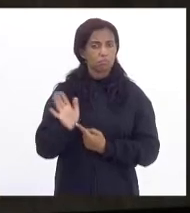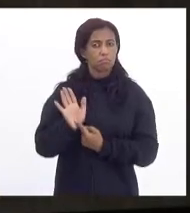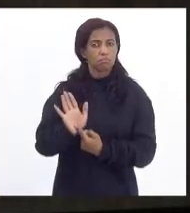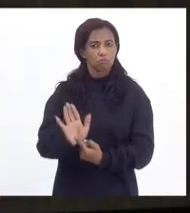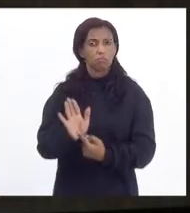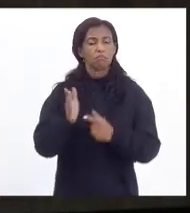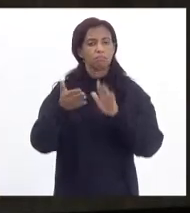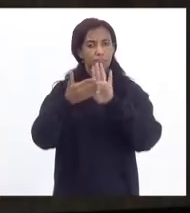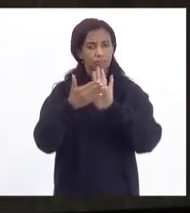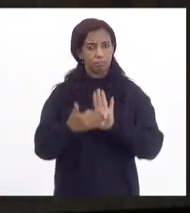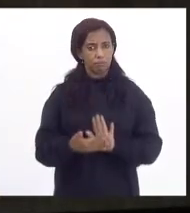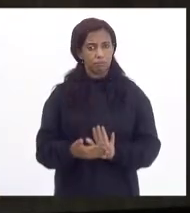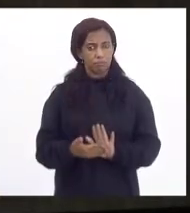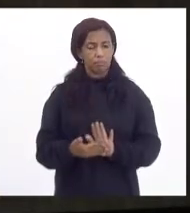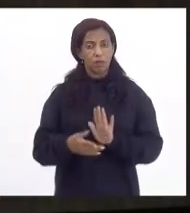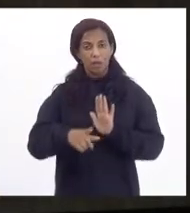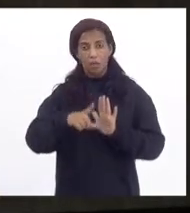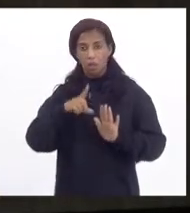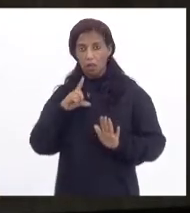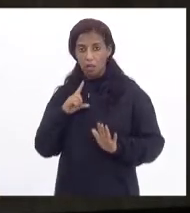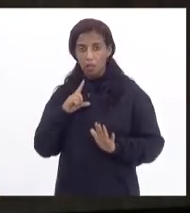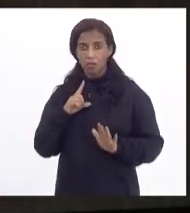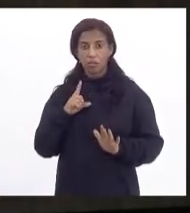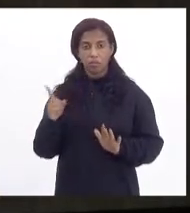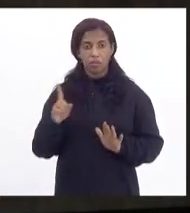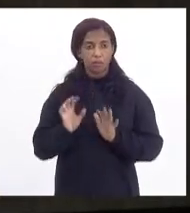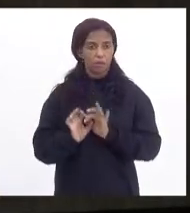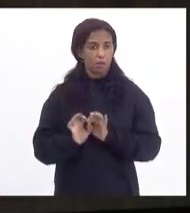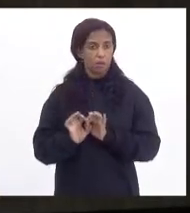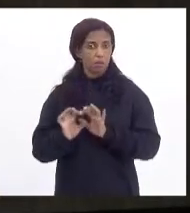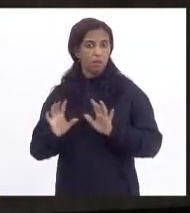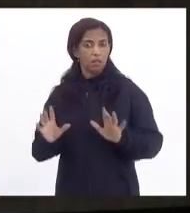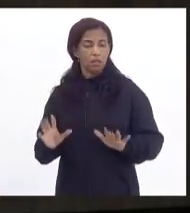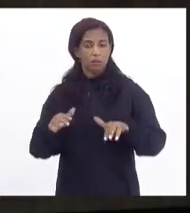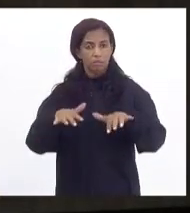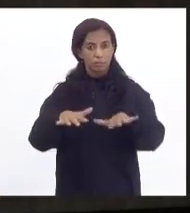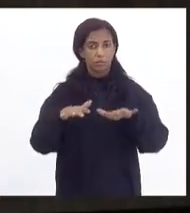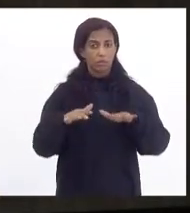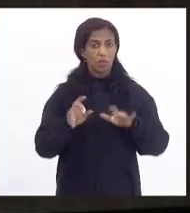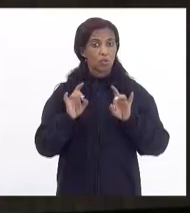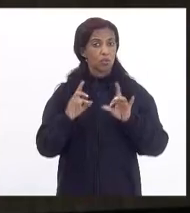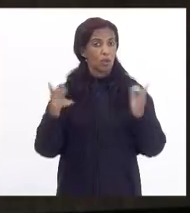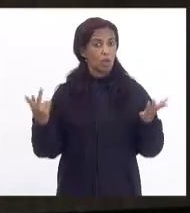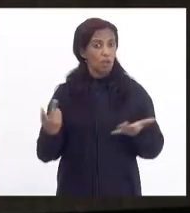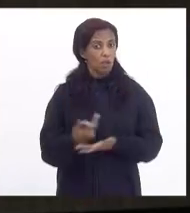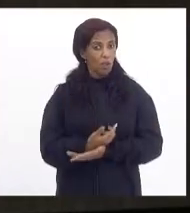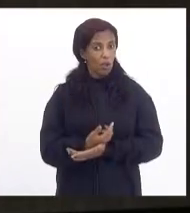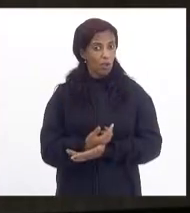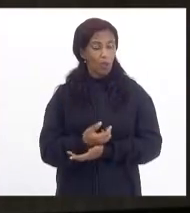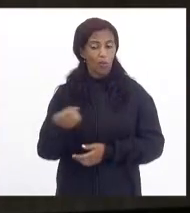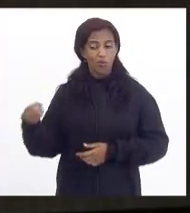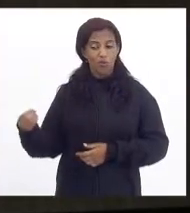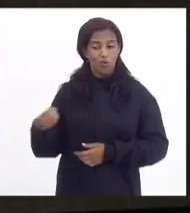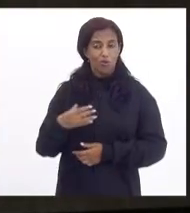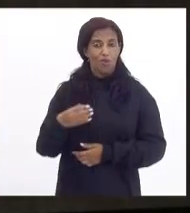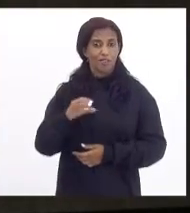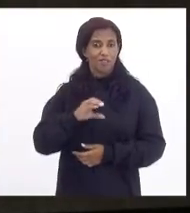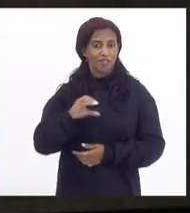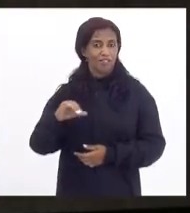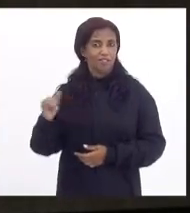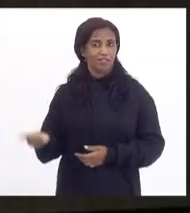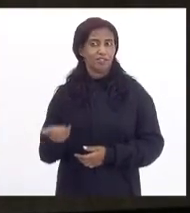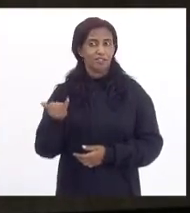os pareceres com antecipação para a deliberação do plenário, só se deu com esta nova CCJ.